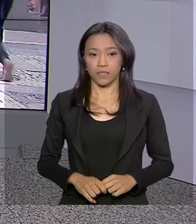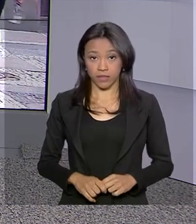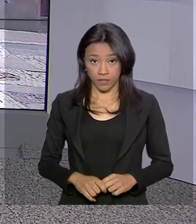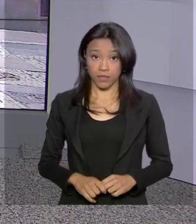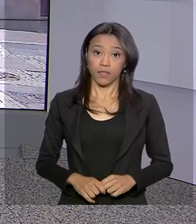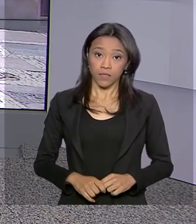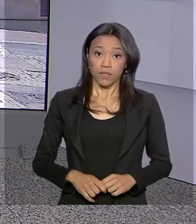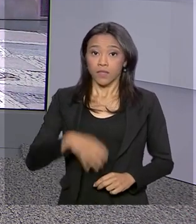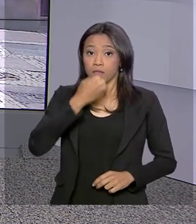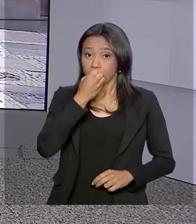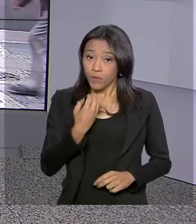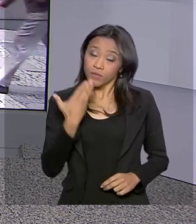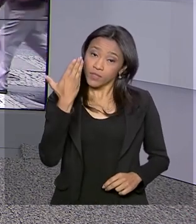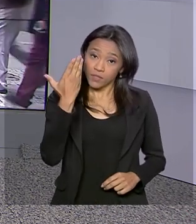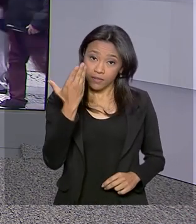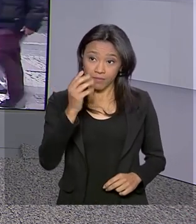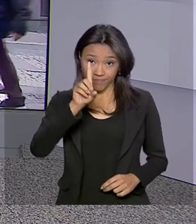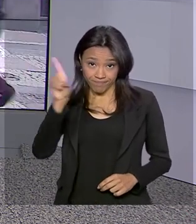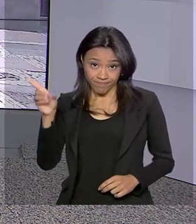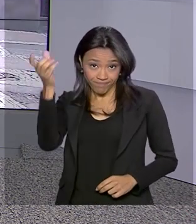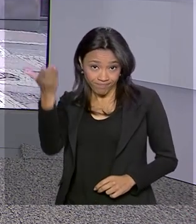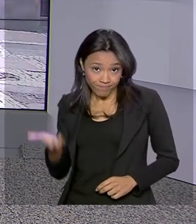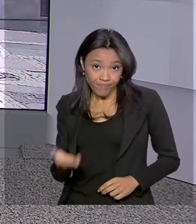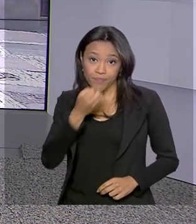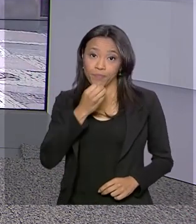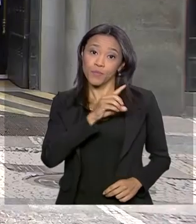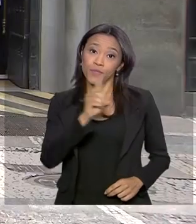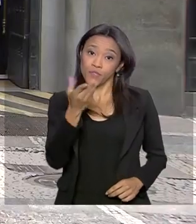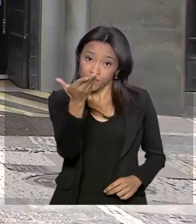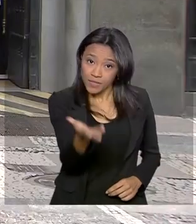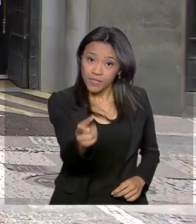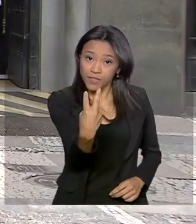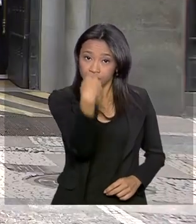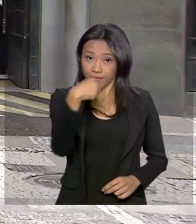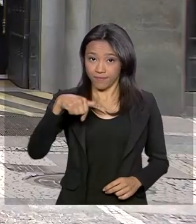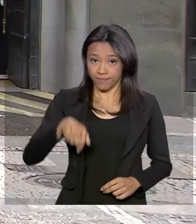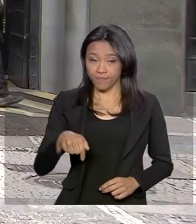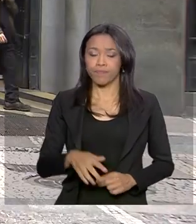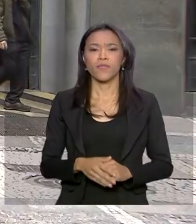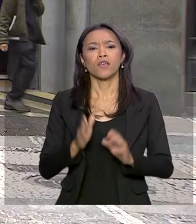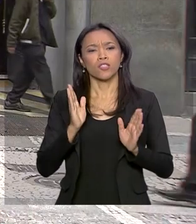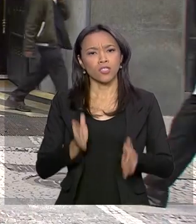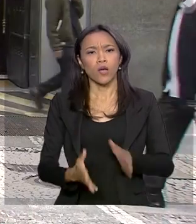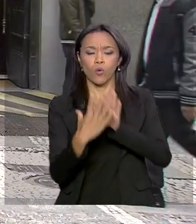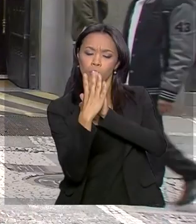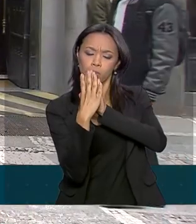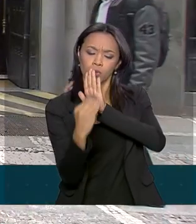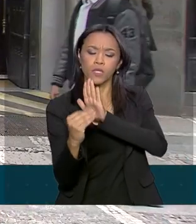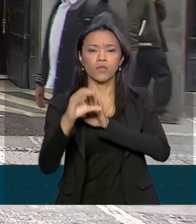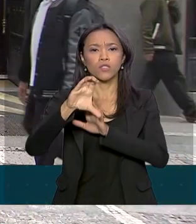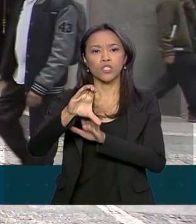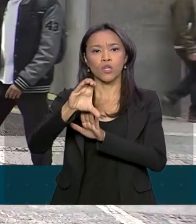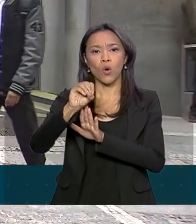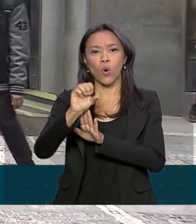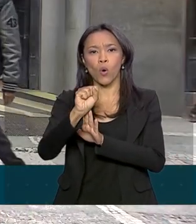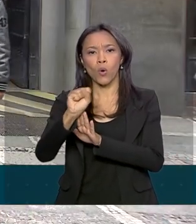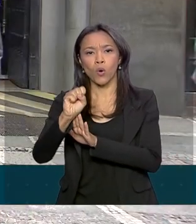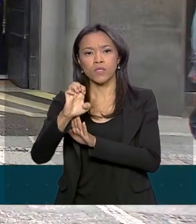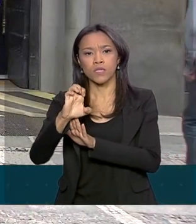Bom dia, Mara, bom dia a você que acompanha o Brasil em Dia. Estão previstas as concessões de